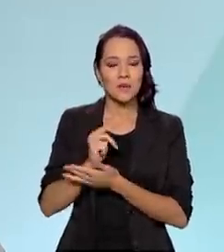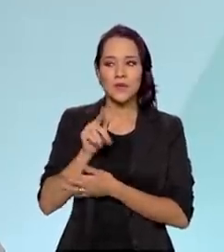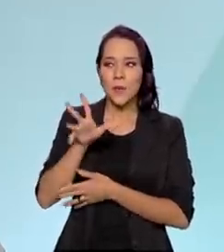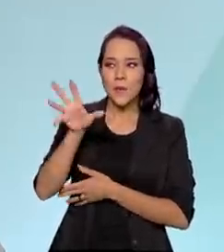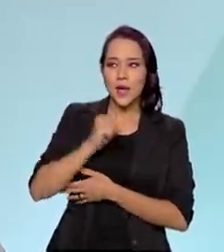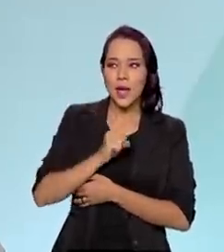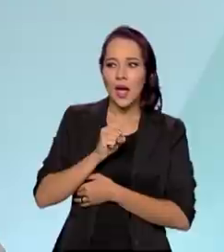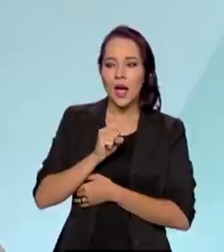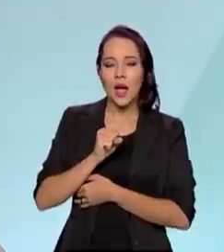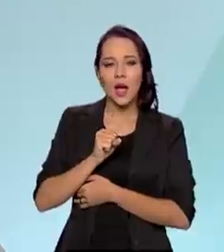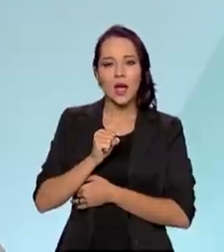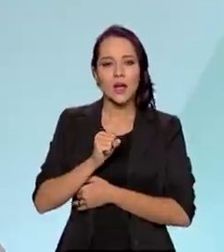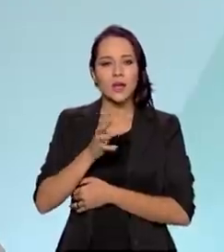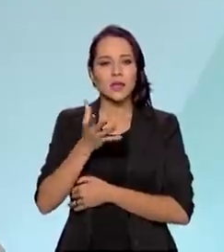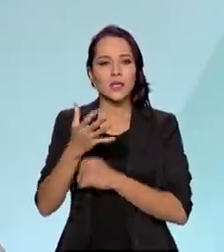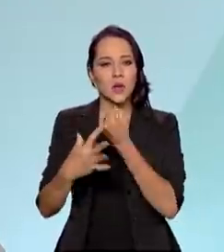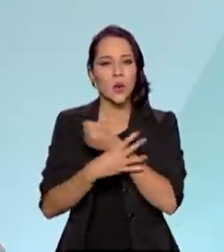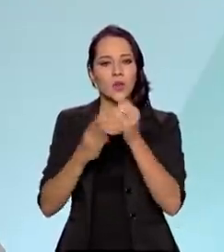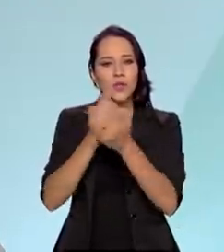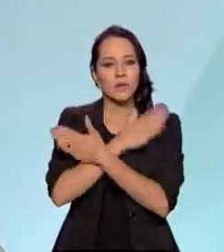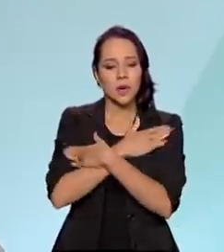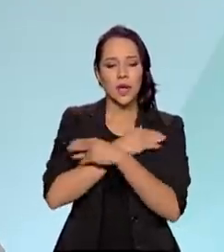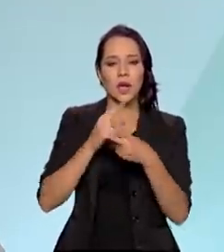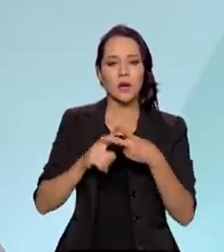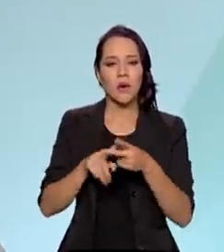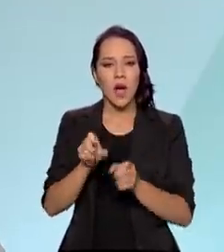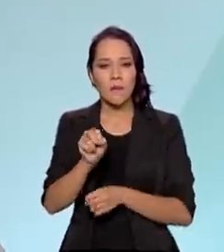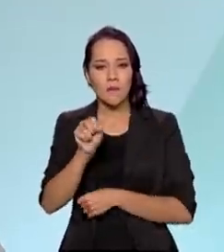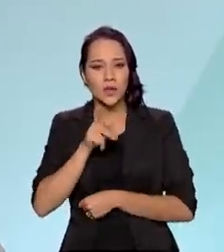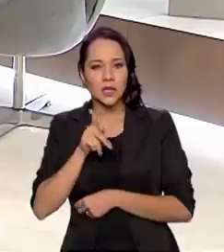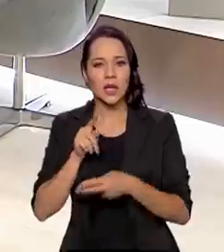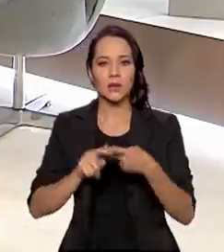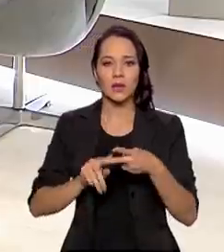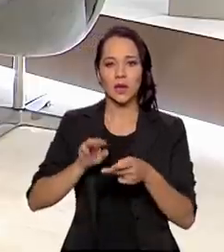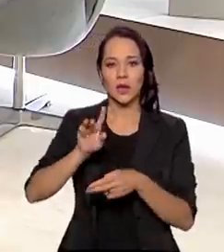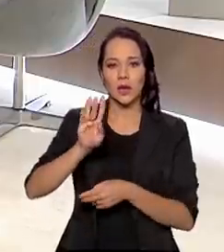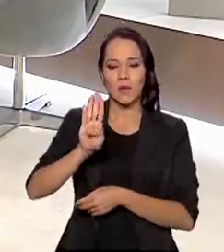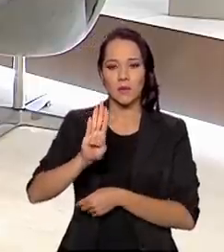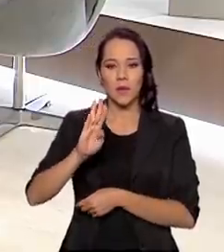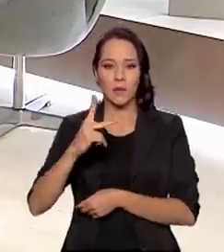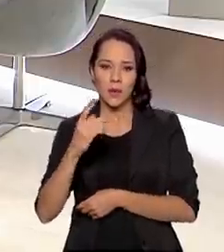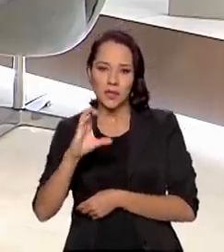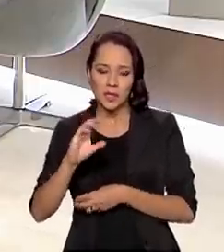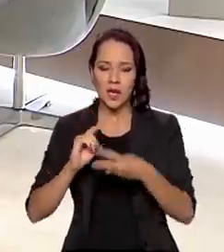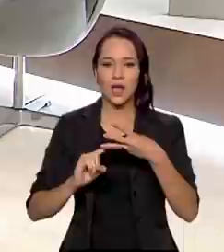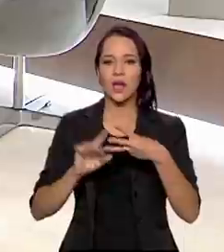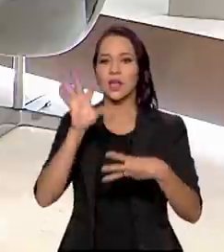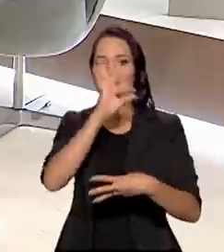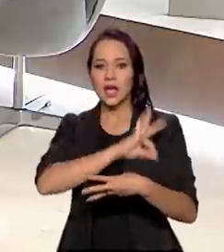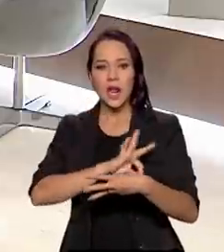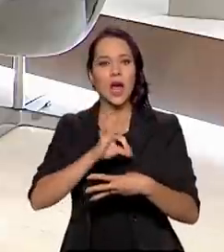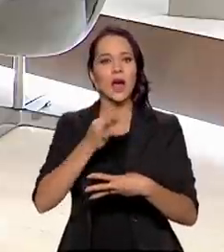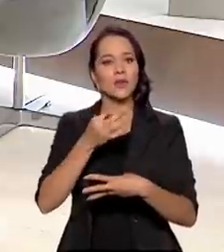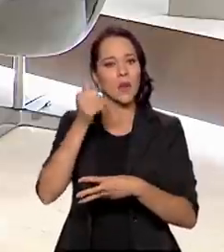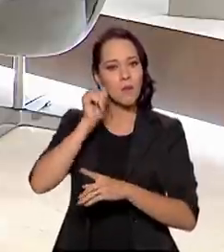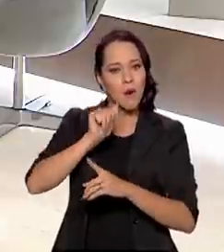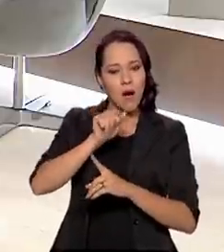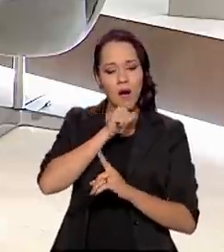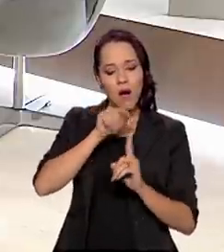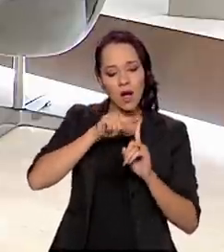-desemprego, o abono salarial, a aposentadoria... O BPC. O BPC, o salário de maternidade,